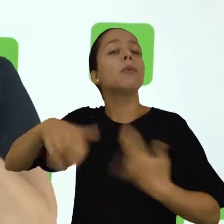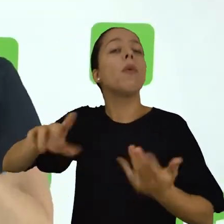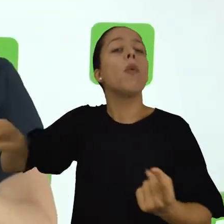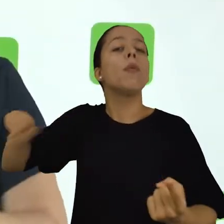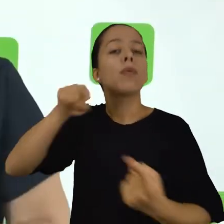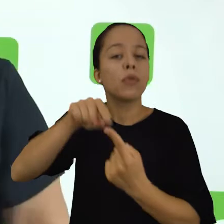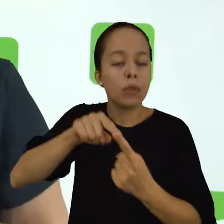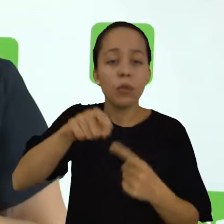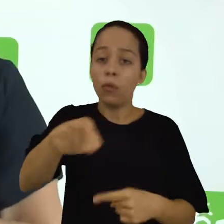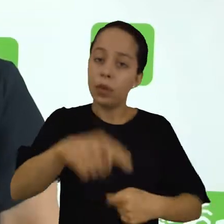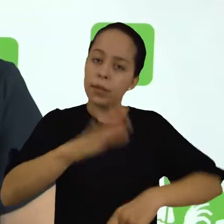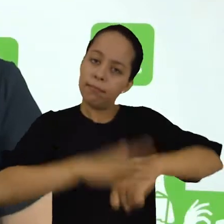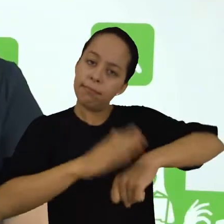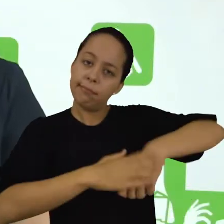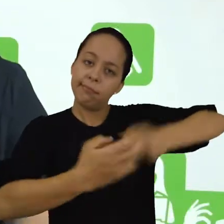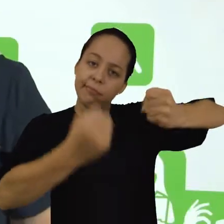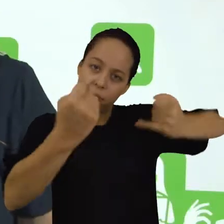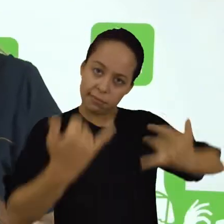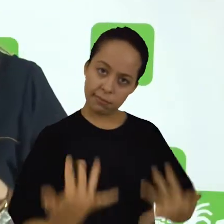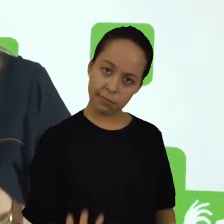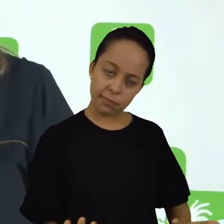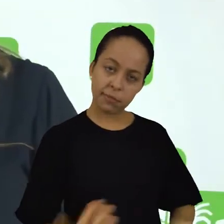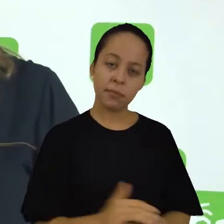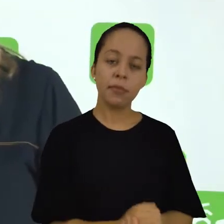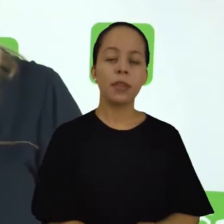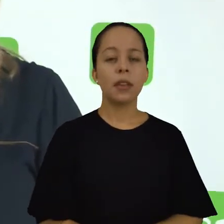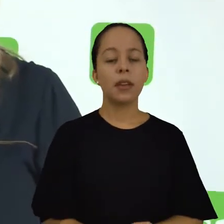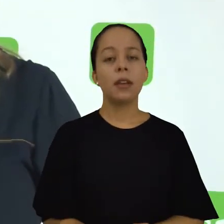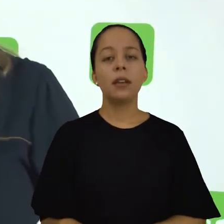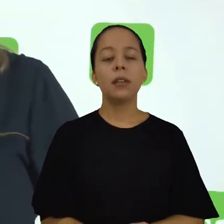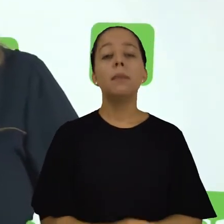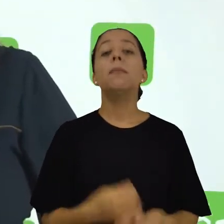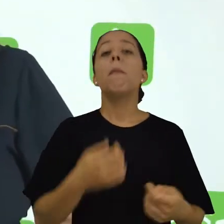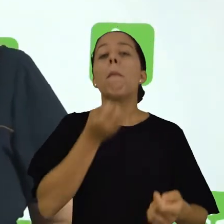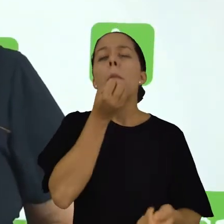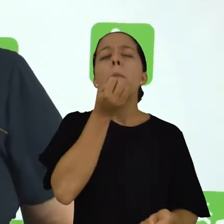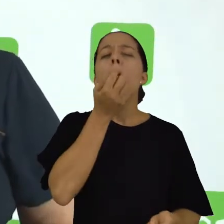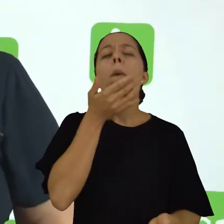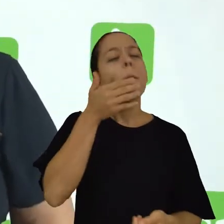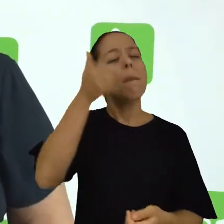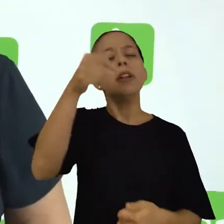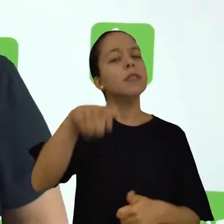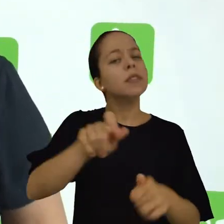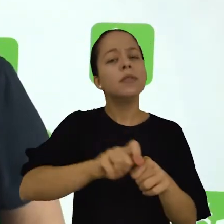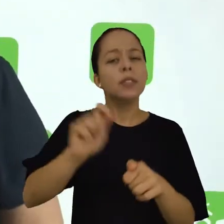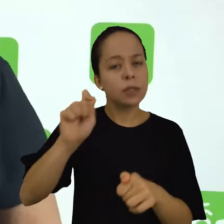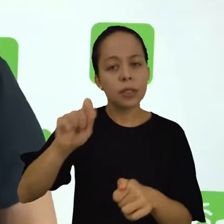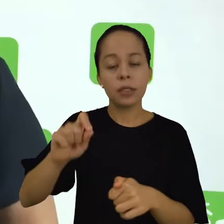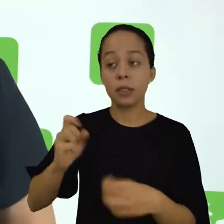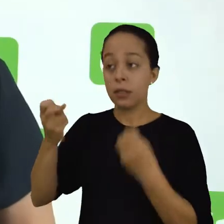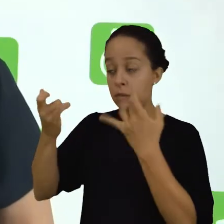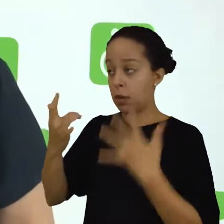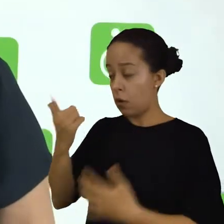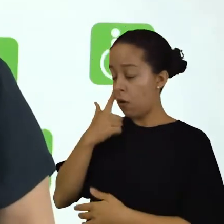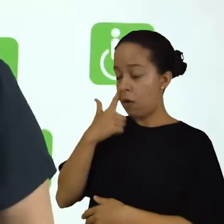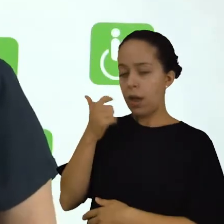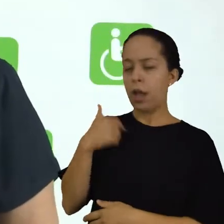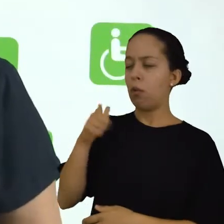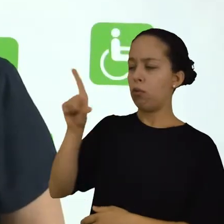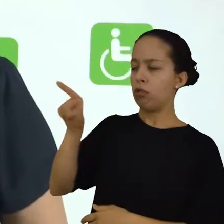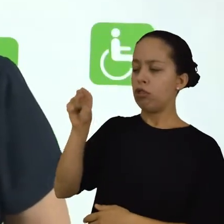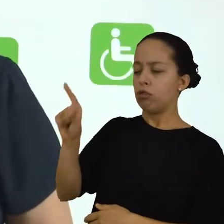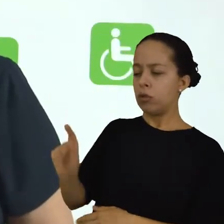que foi transmitida pelo autor. O melhor fazer é você determinar qual o propósito